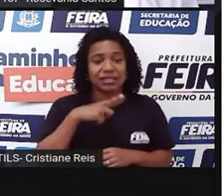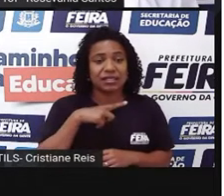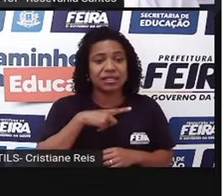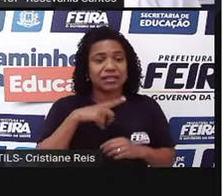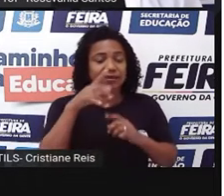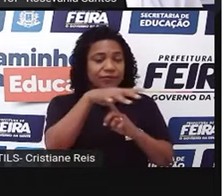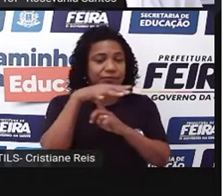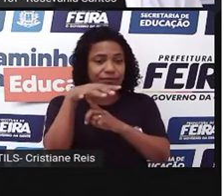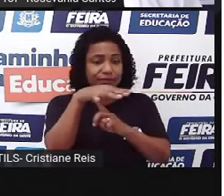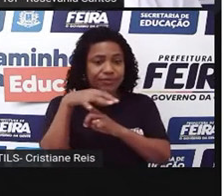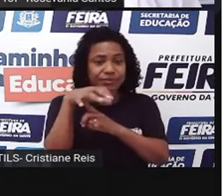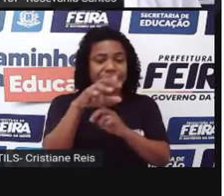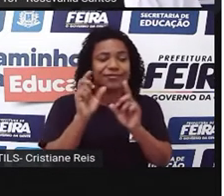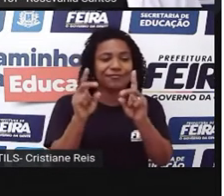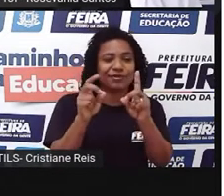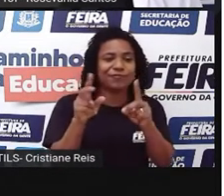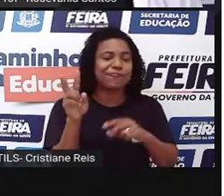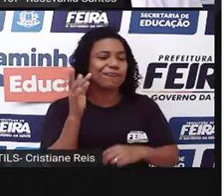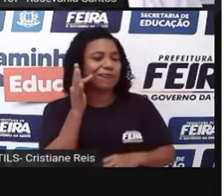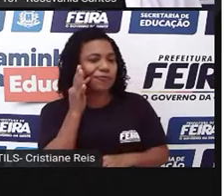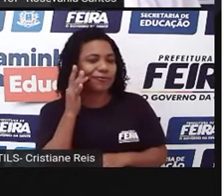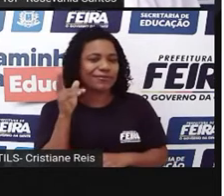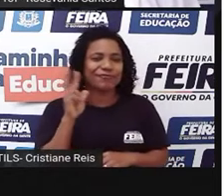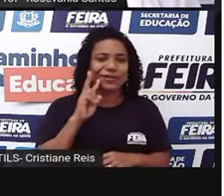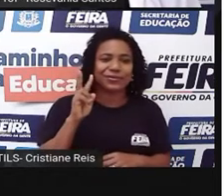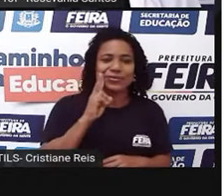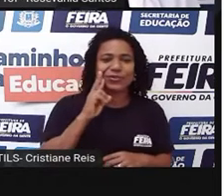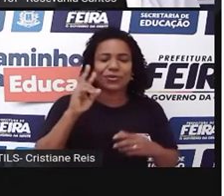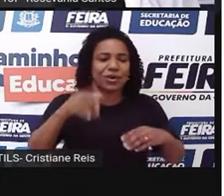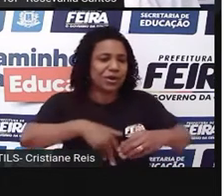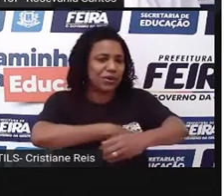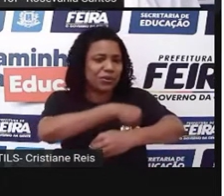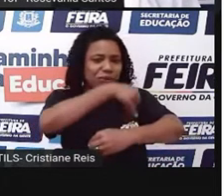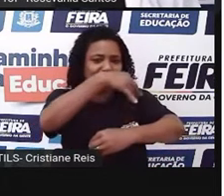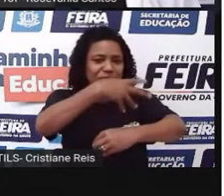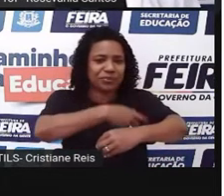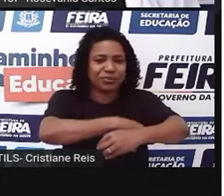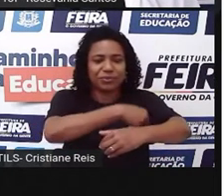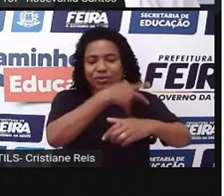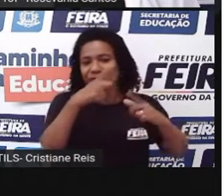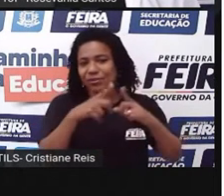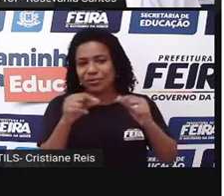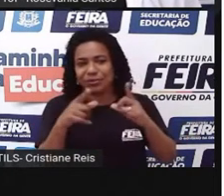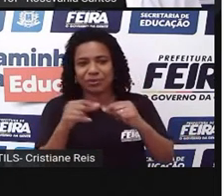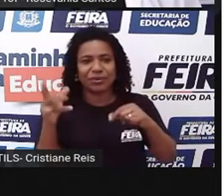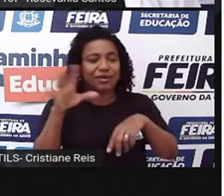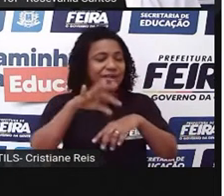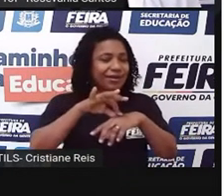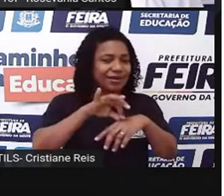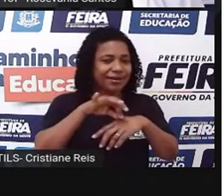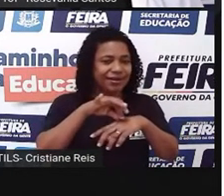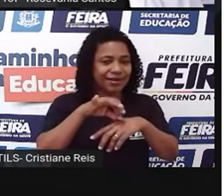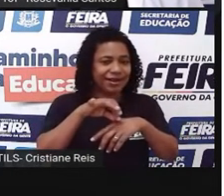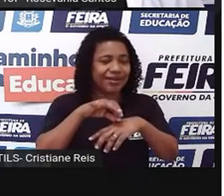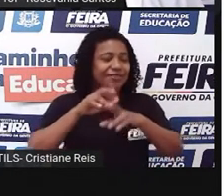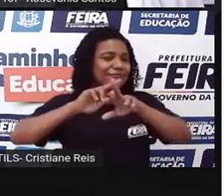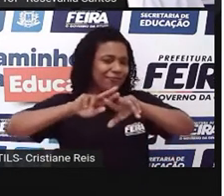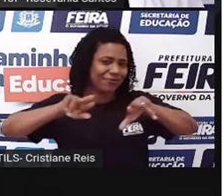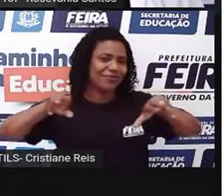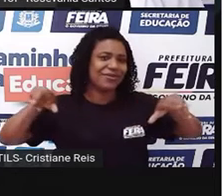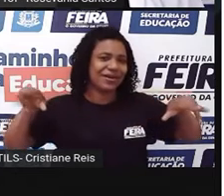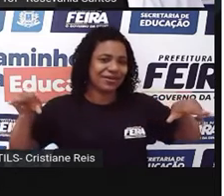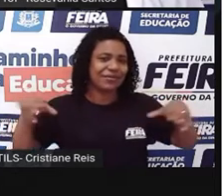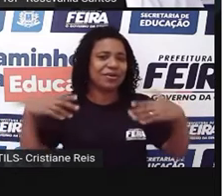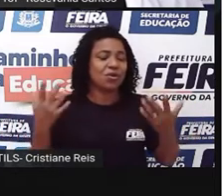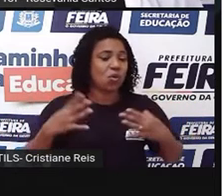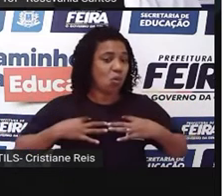naturezas, desde frutas, verduras, cereais, ervas, medicinais, carnes, bem como produtos manufaturados,